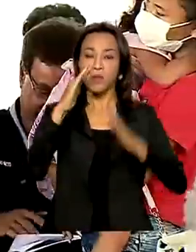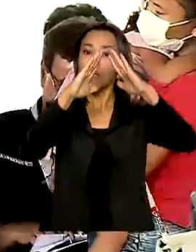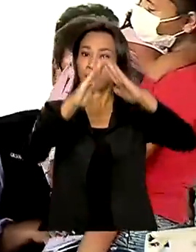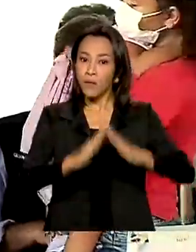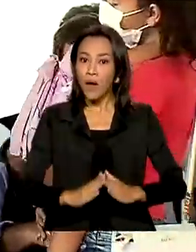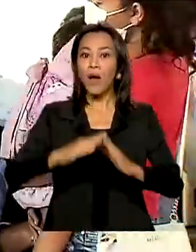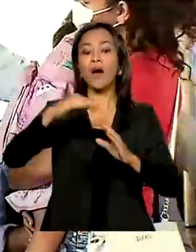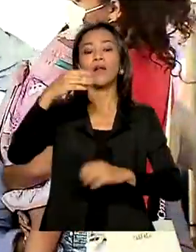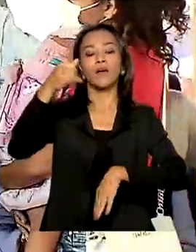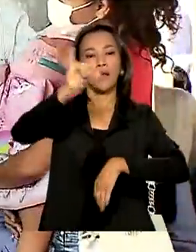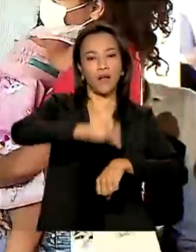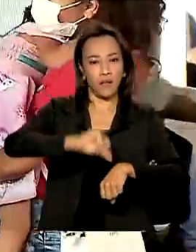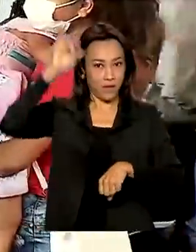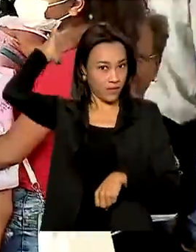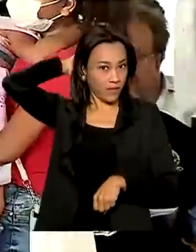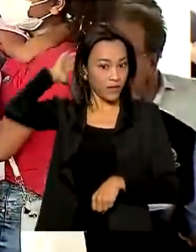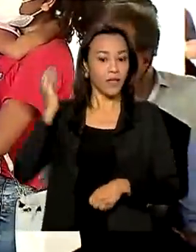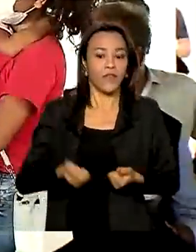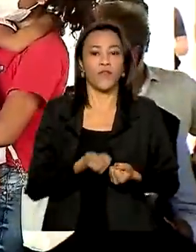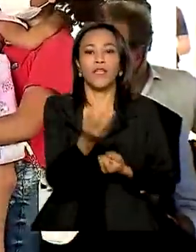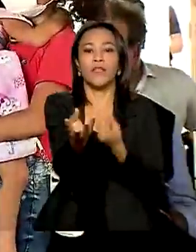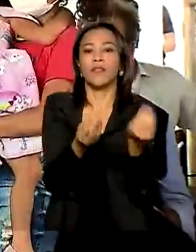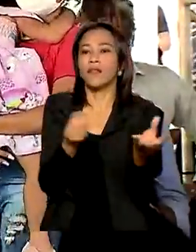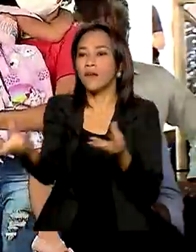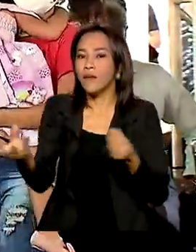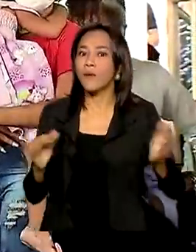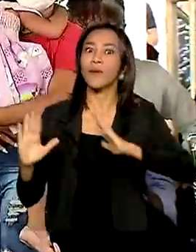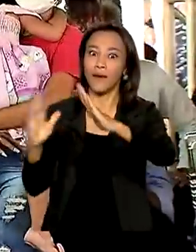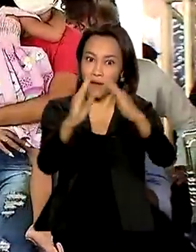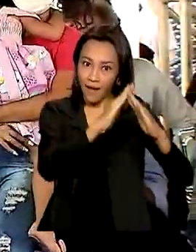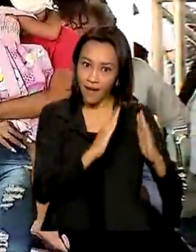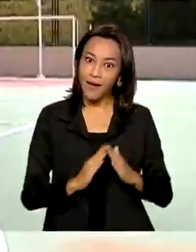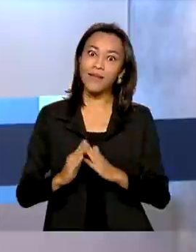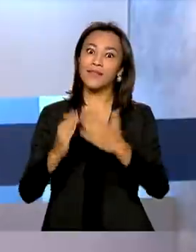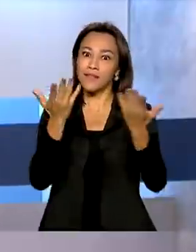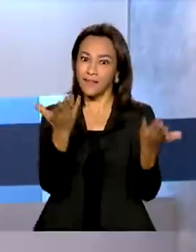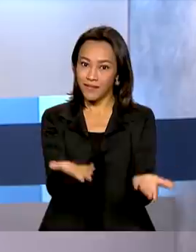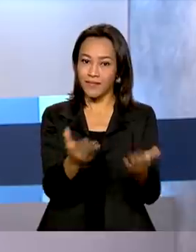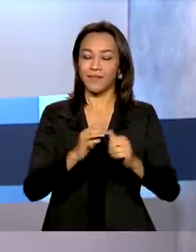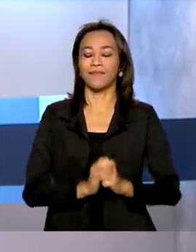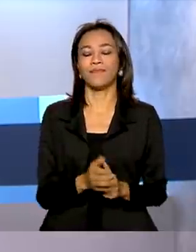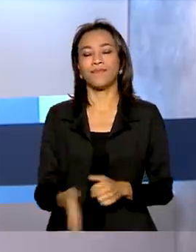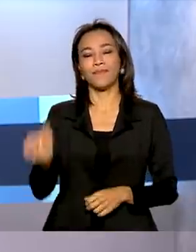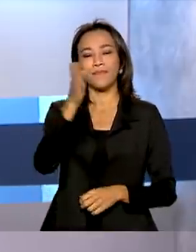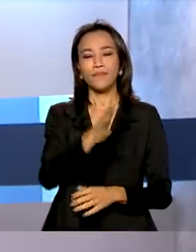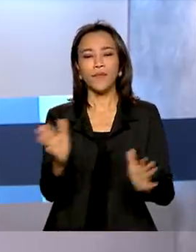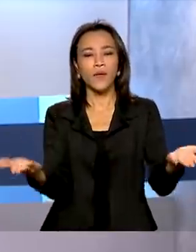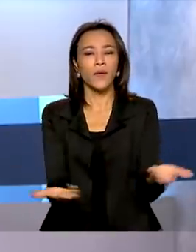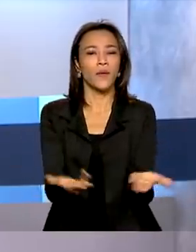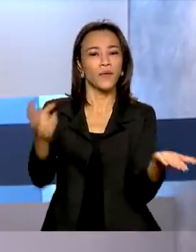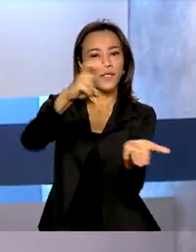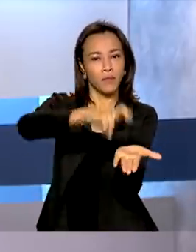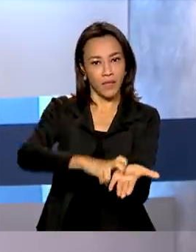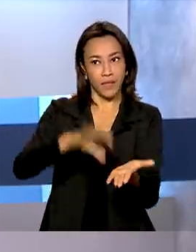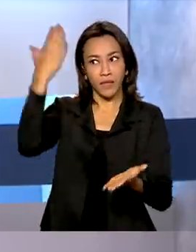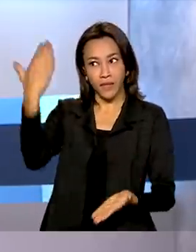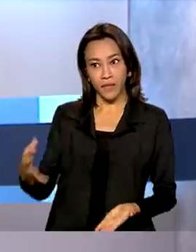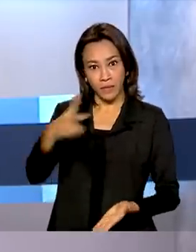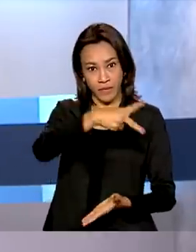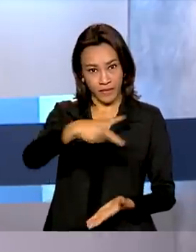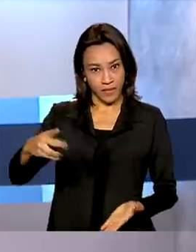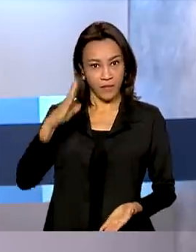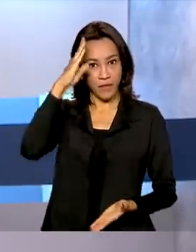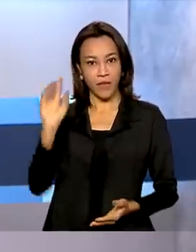presidente Jair Bolsonaro participou da entrega das moradias no estado do Amazonas. E agora pela manhã o presidente estará em Mato